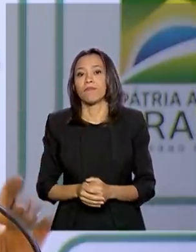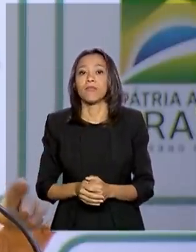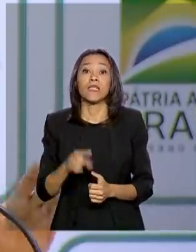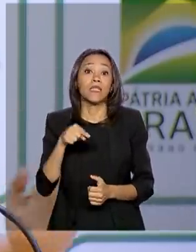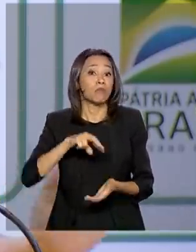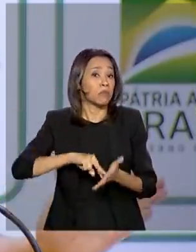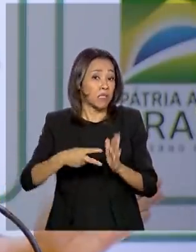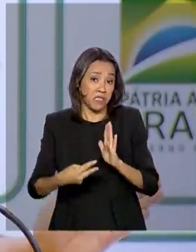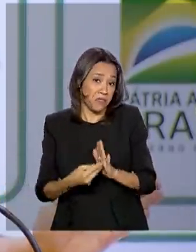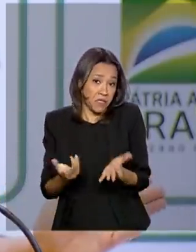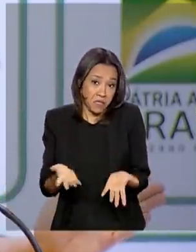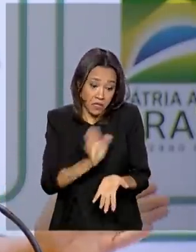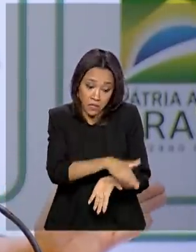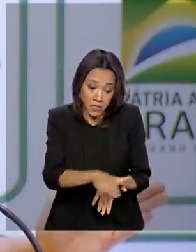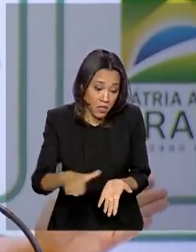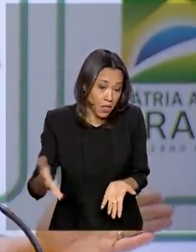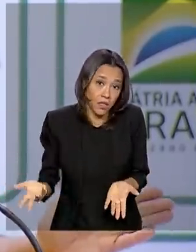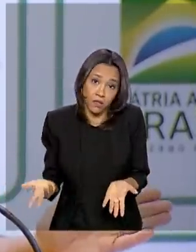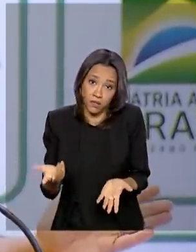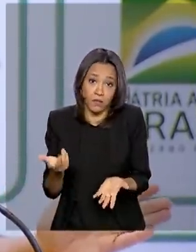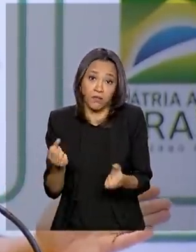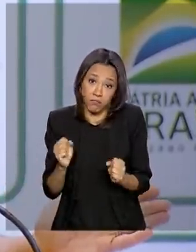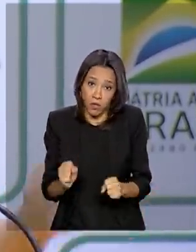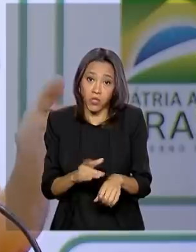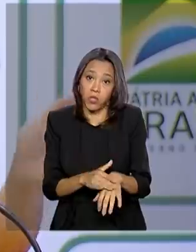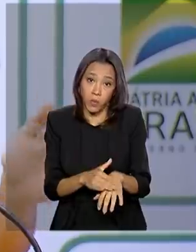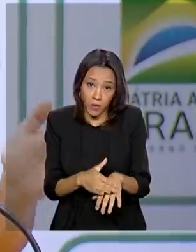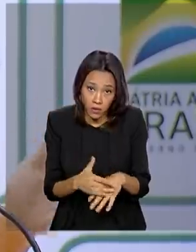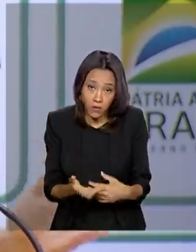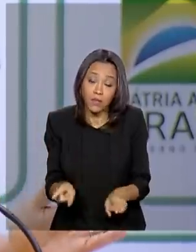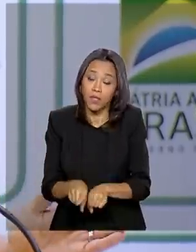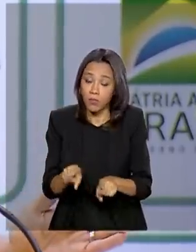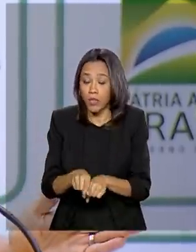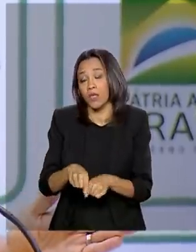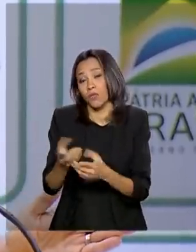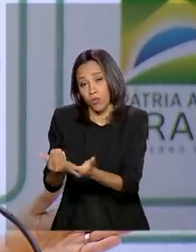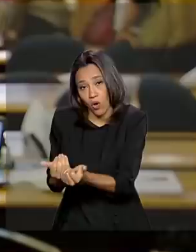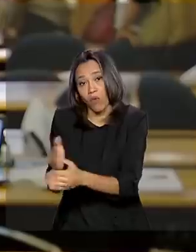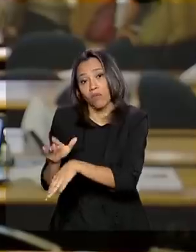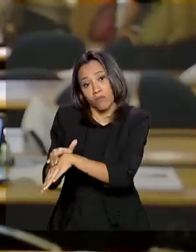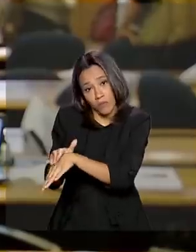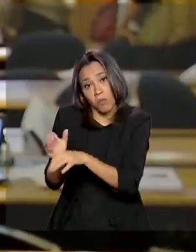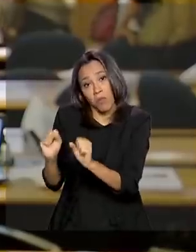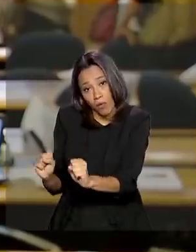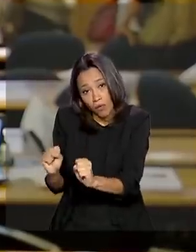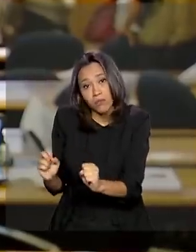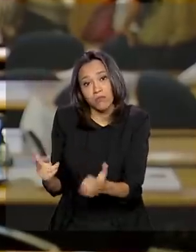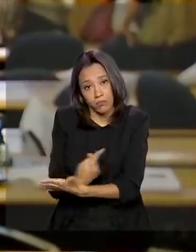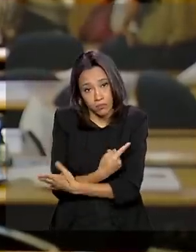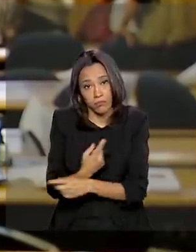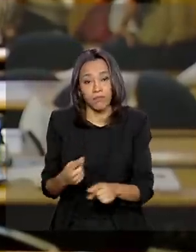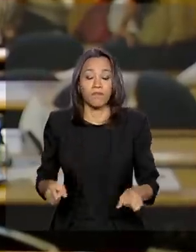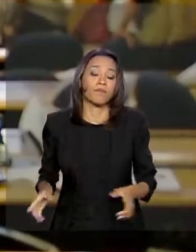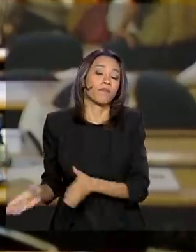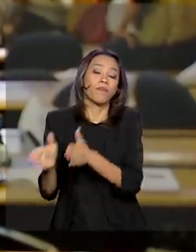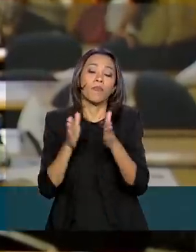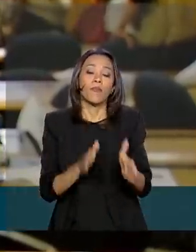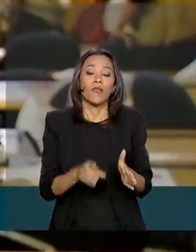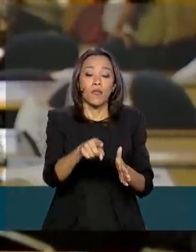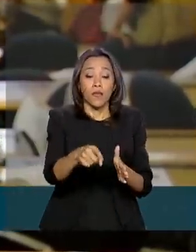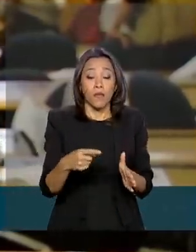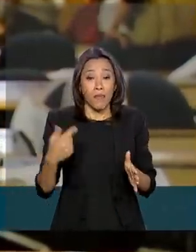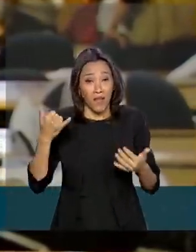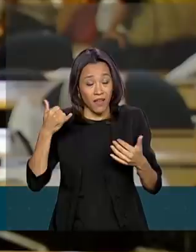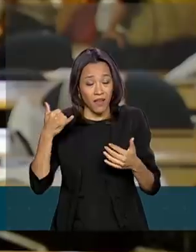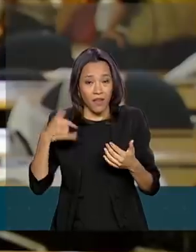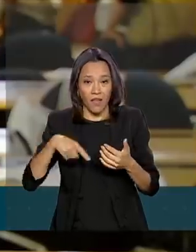significa que as crianças não fiquem doentes e que os jovens não fiquem doentes. Para enfrentar a pandemia do coronavírus,